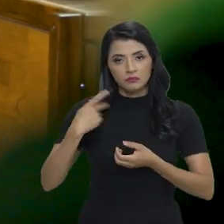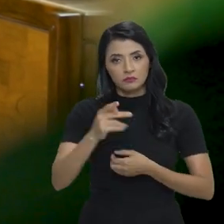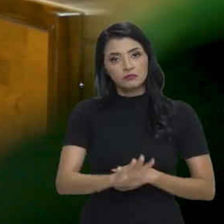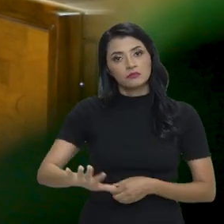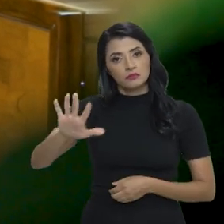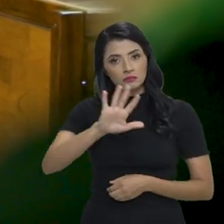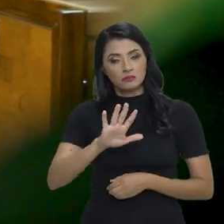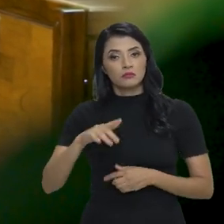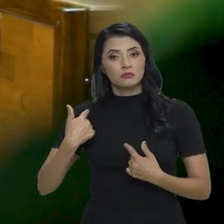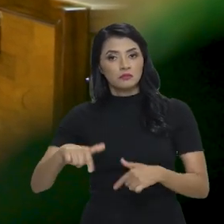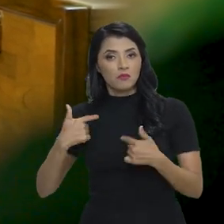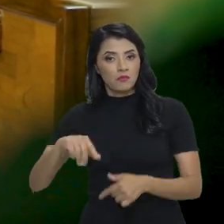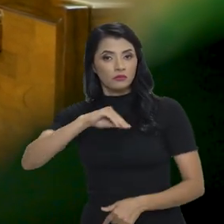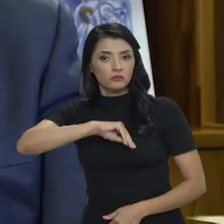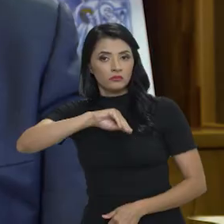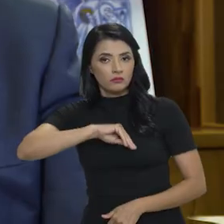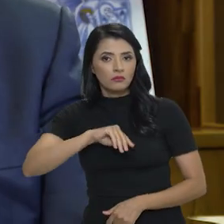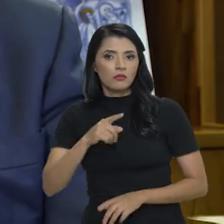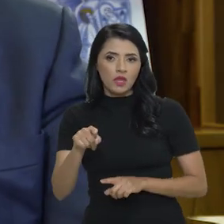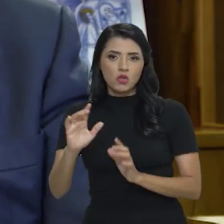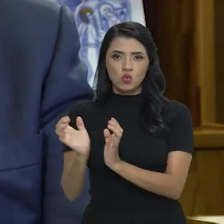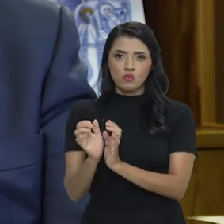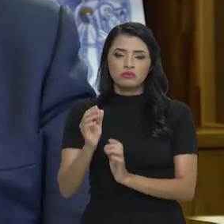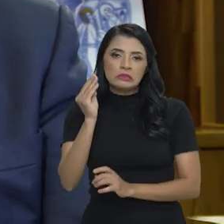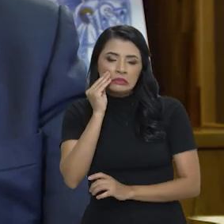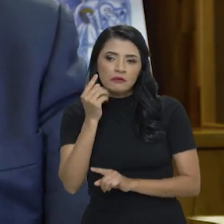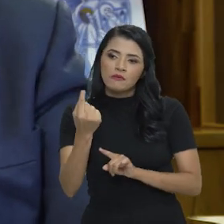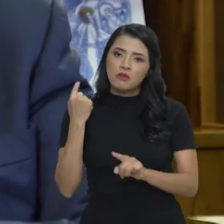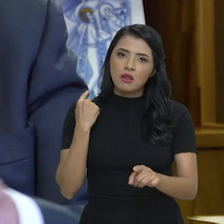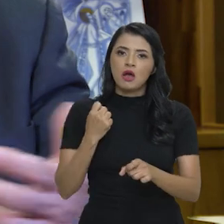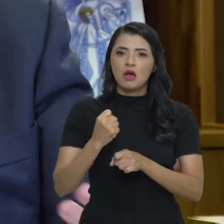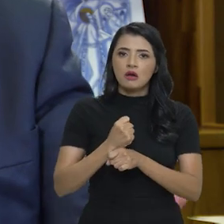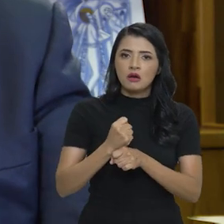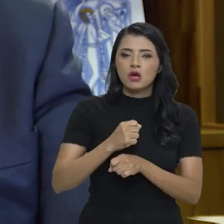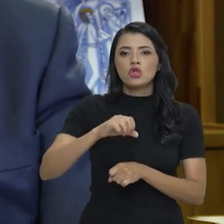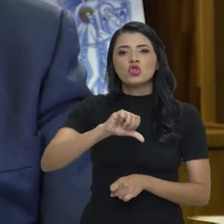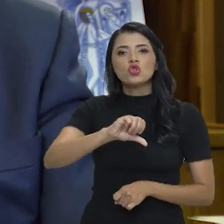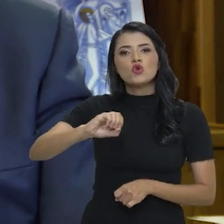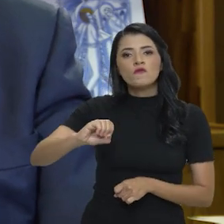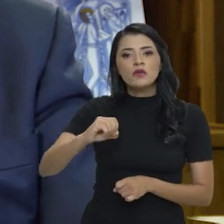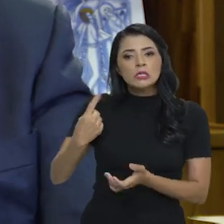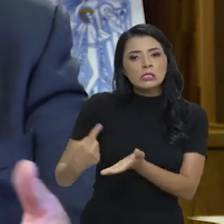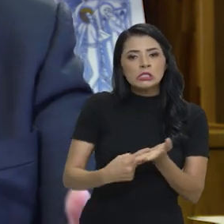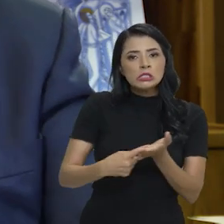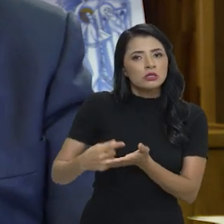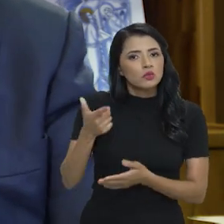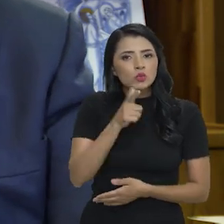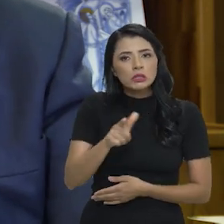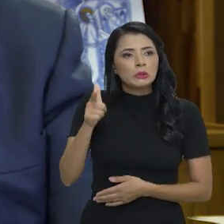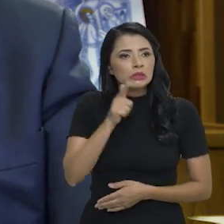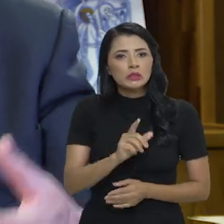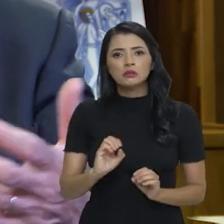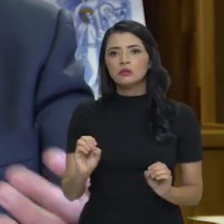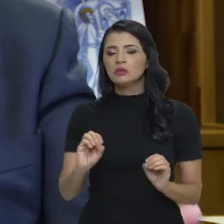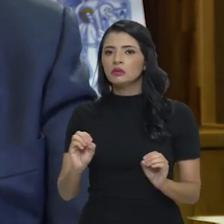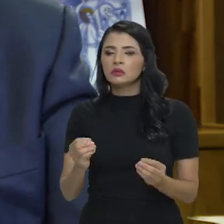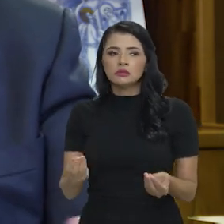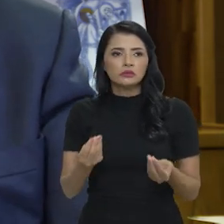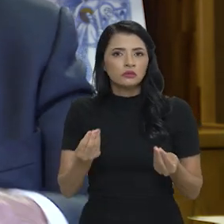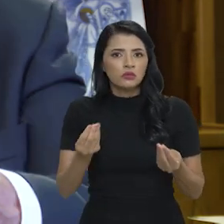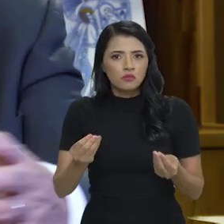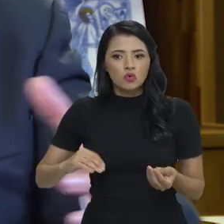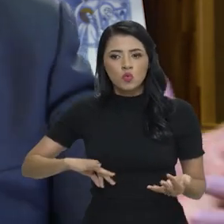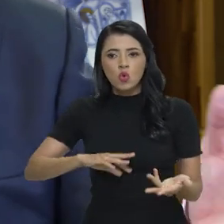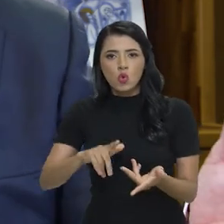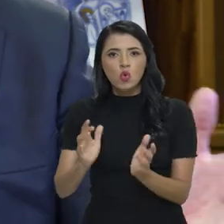Trabalhadores e Salariados, que tentava, desde a década de 90, fazer um acordo e não conseguia, não conseguia fazer um acordo